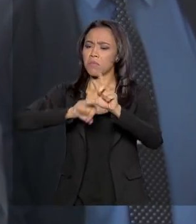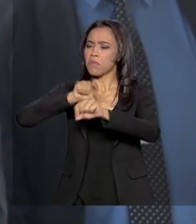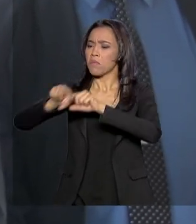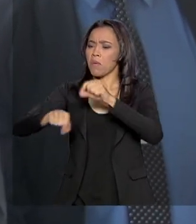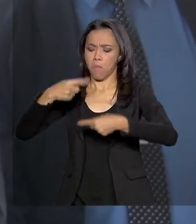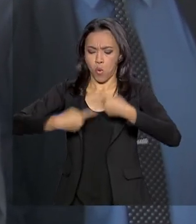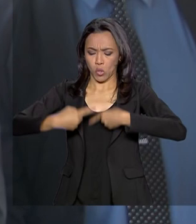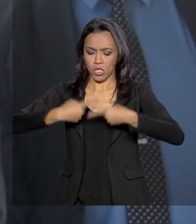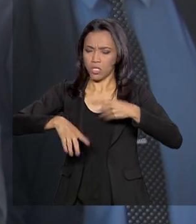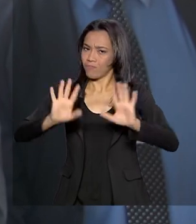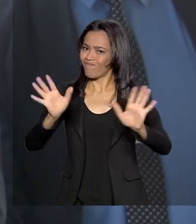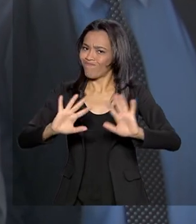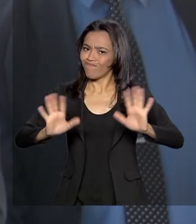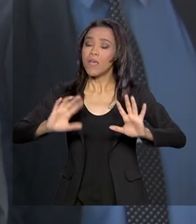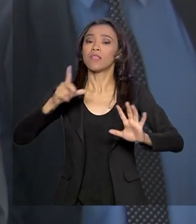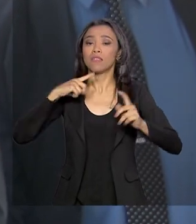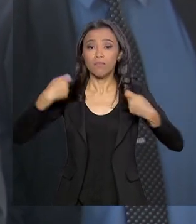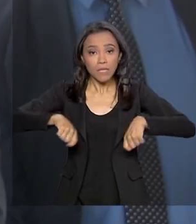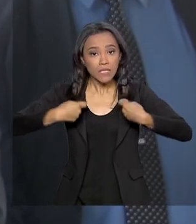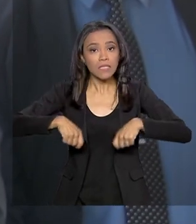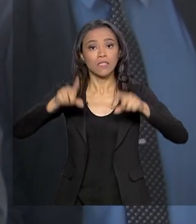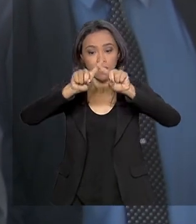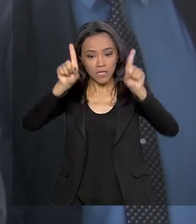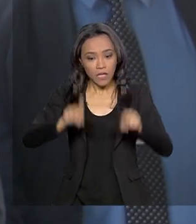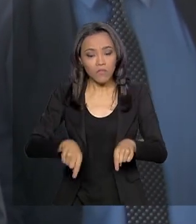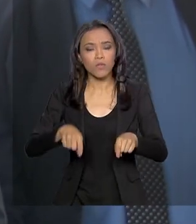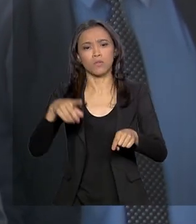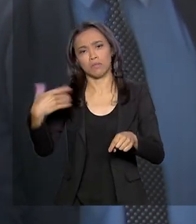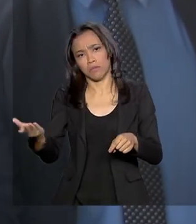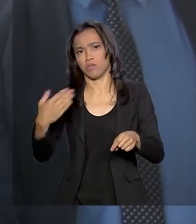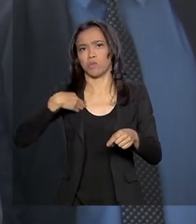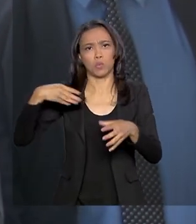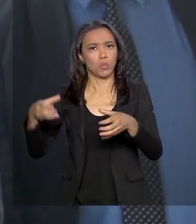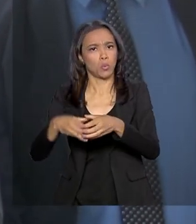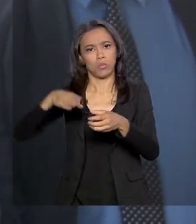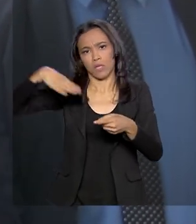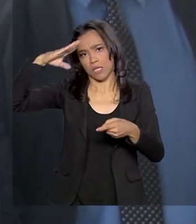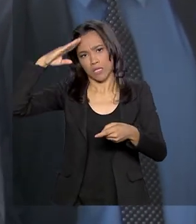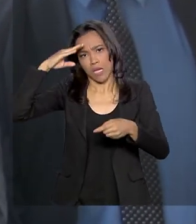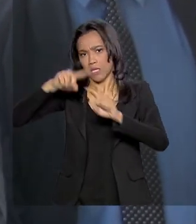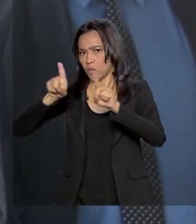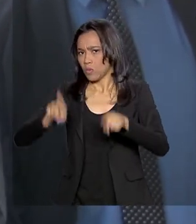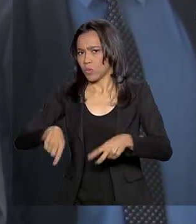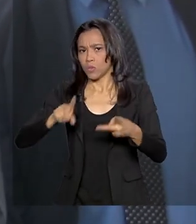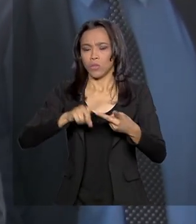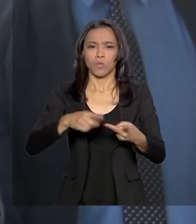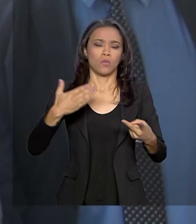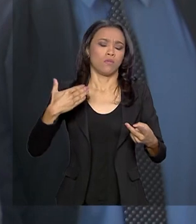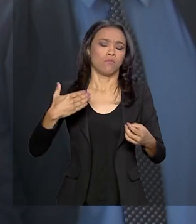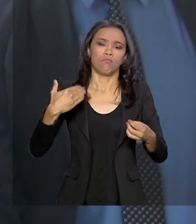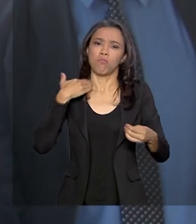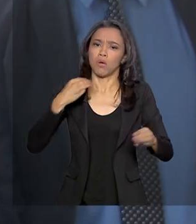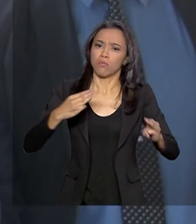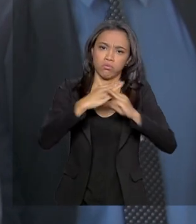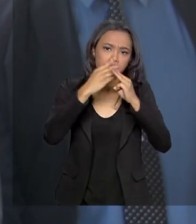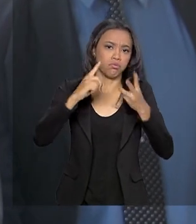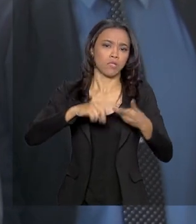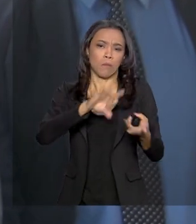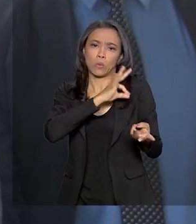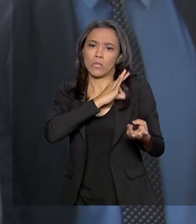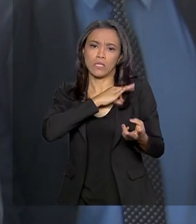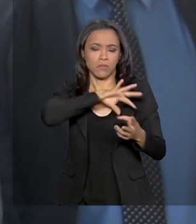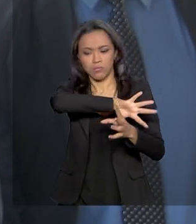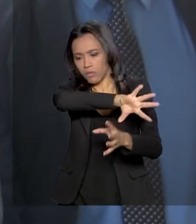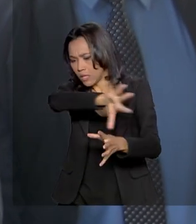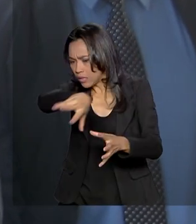que ser servidores de algum lugar, que seja do Exército, que seja da Caixa Econômica, da Polícia Militar, seja o que for. Indo para lá,